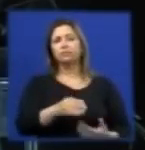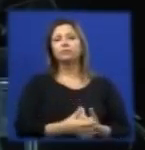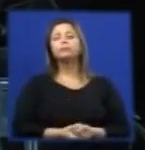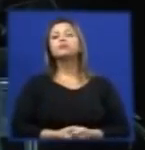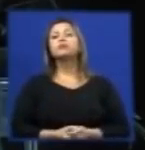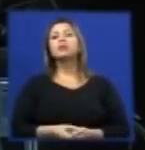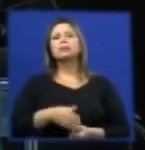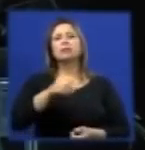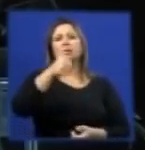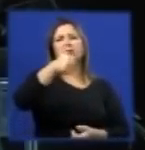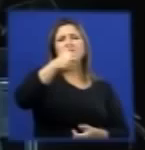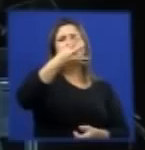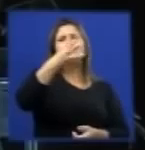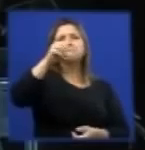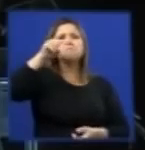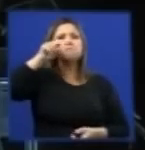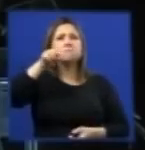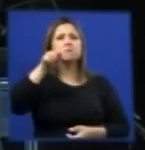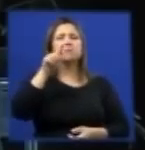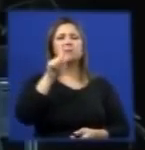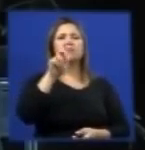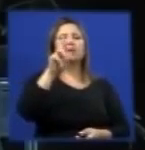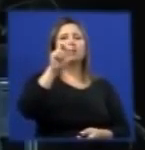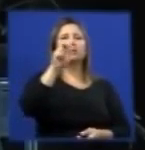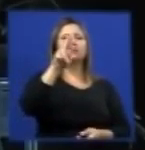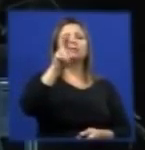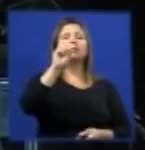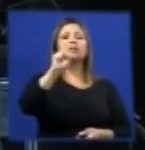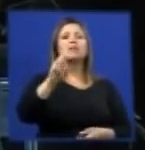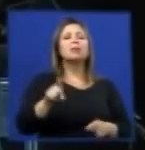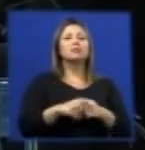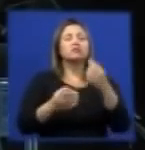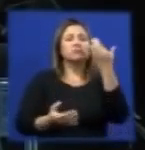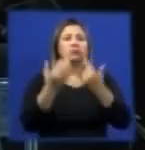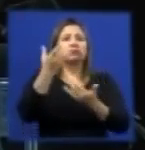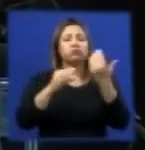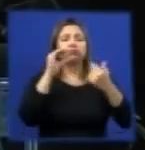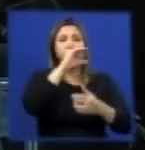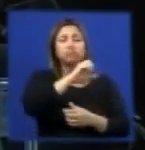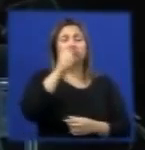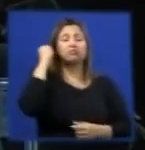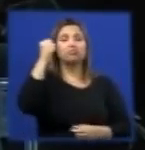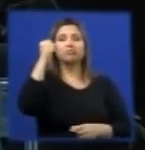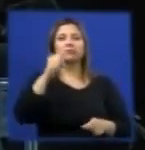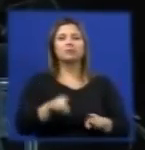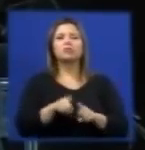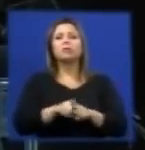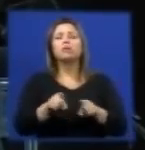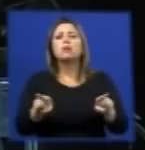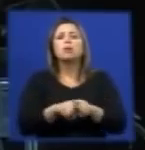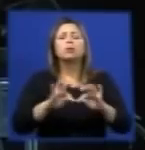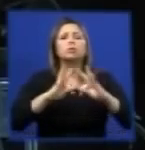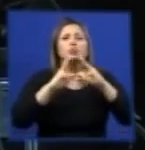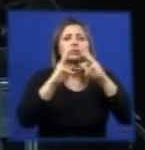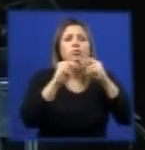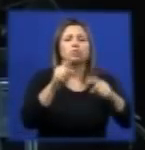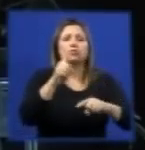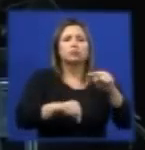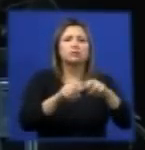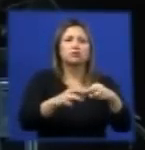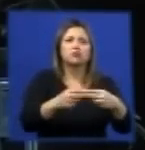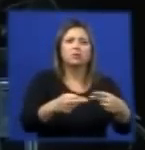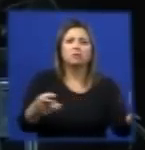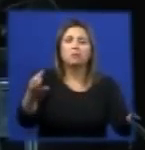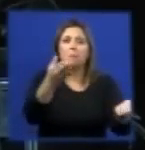acima de 1.400 graus centígrados, onde nenhuma matéria orgânica, toda a matéria orgânica é destruída.